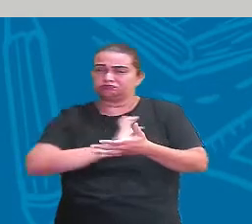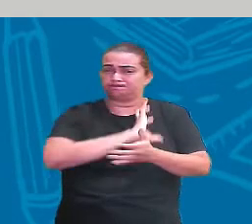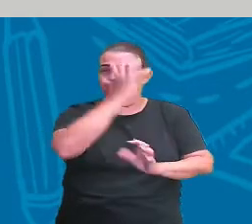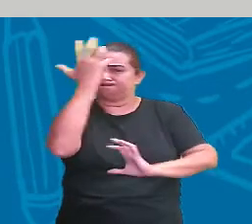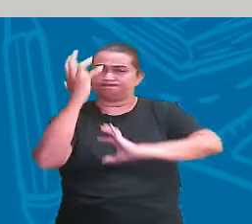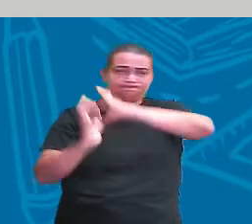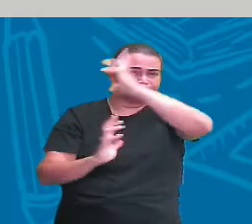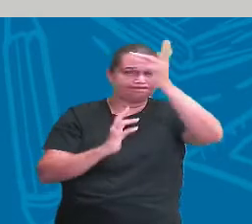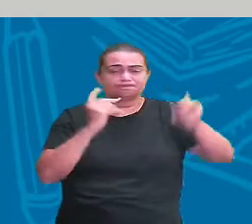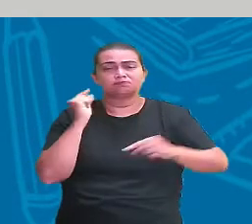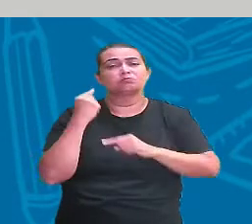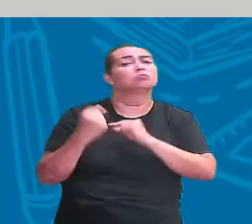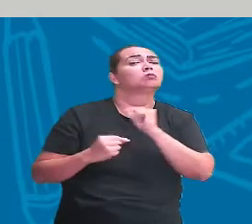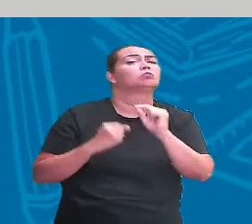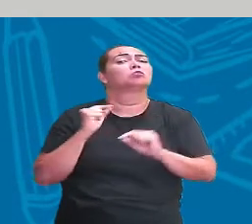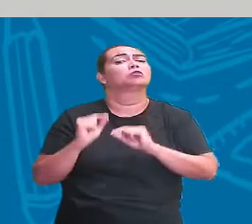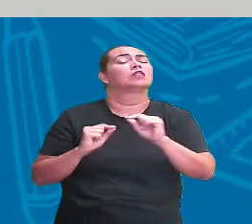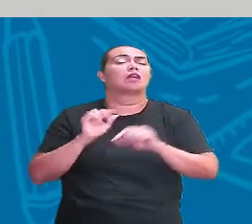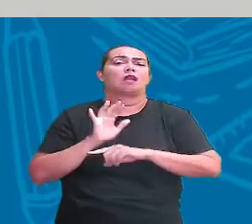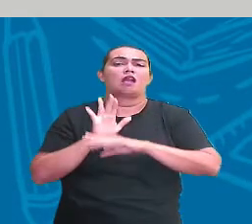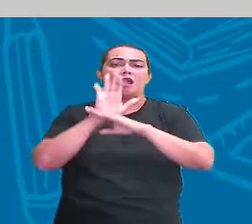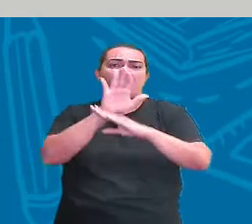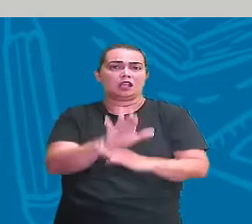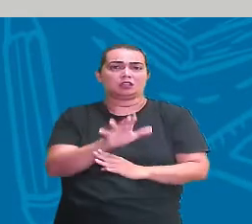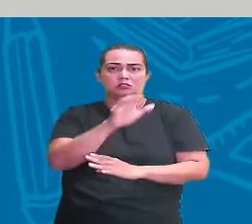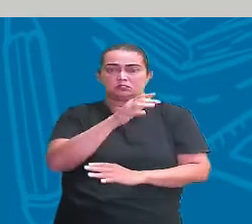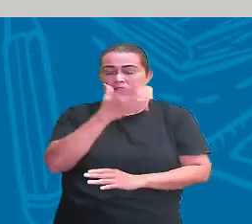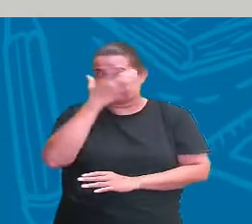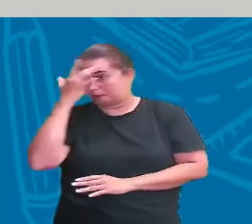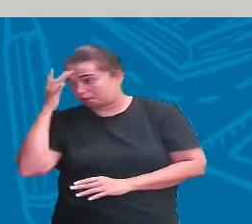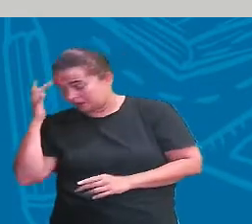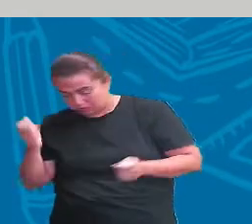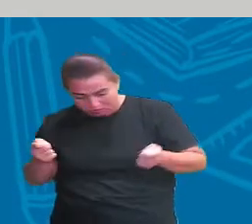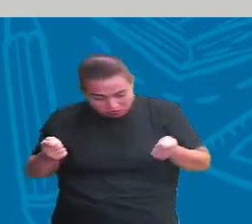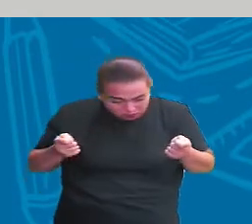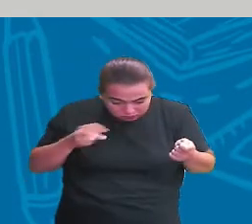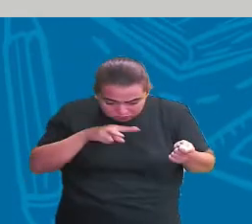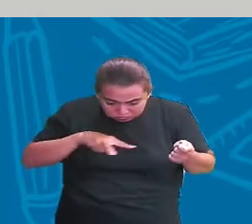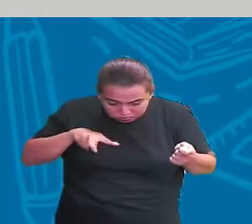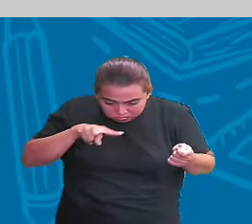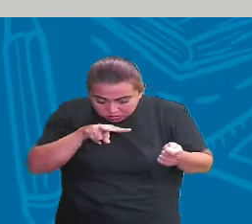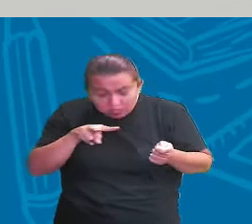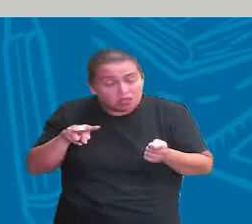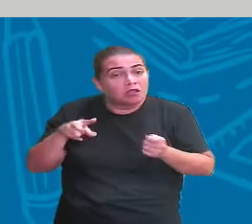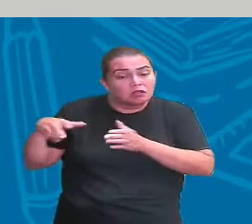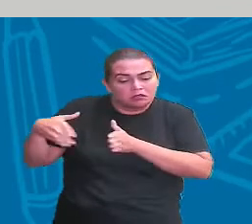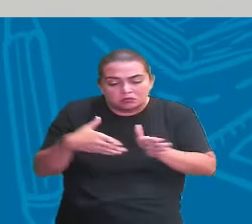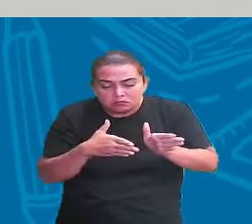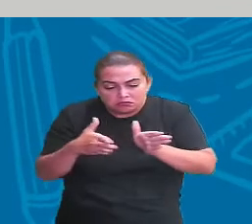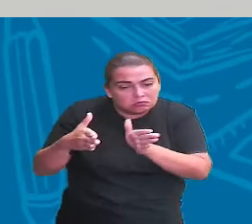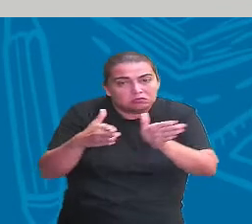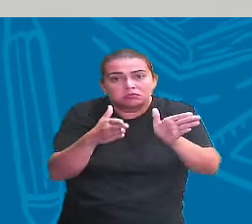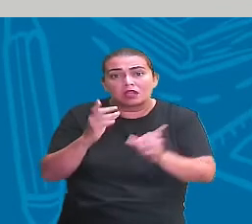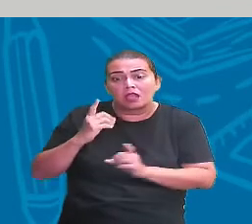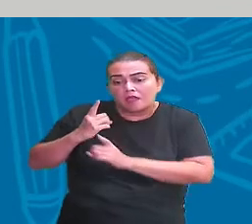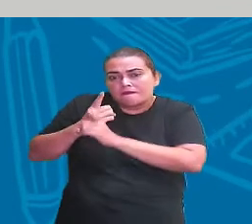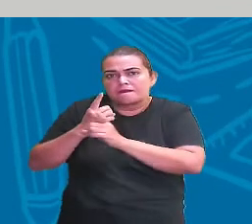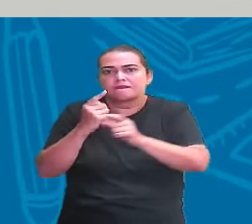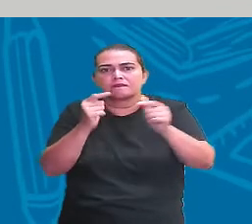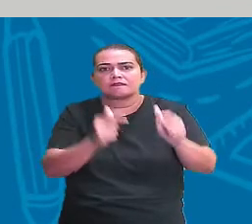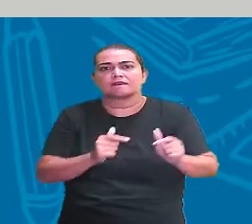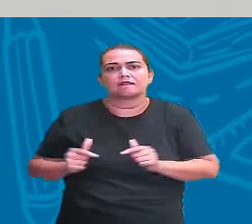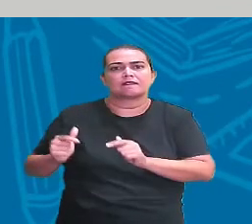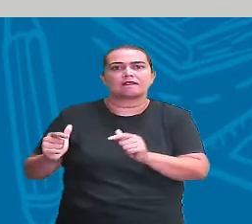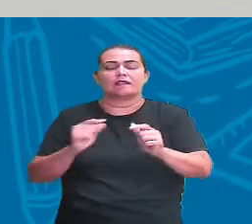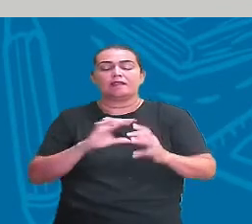ali para poder ajudar a quem está lá, percorrendo aquele trajeto, a se localizar. no